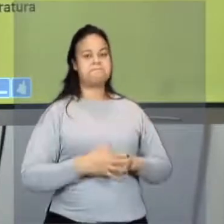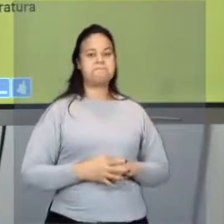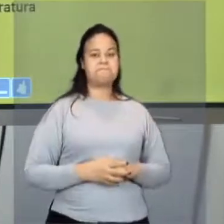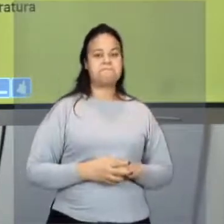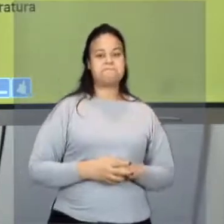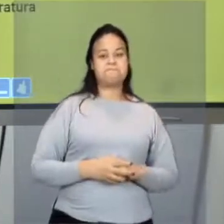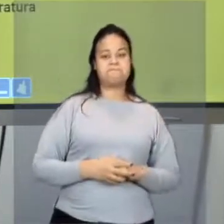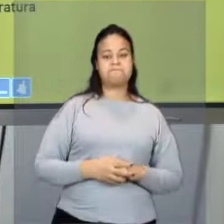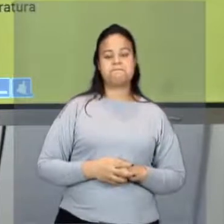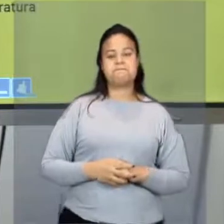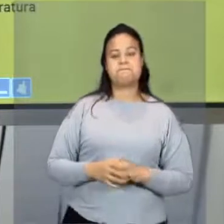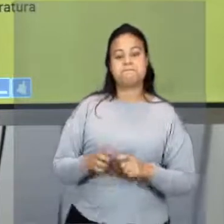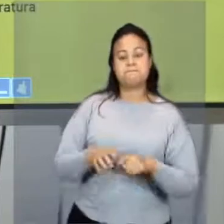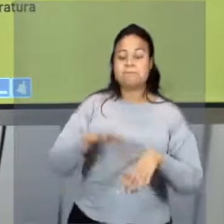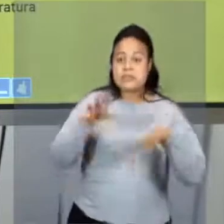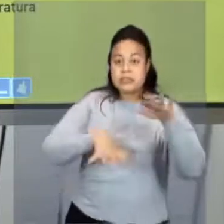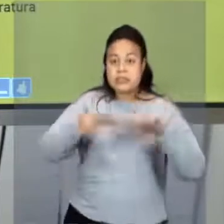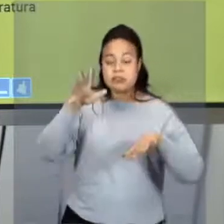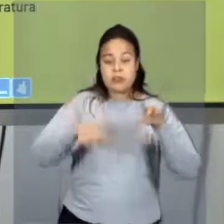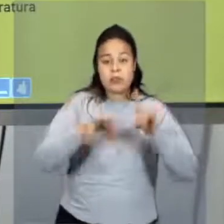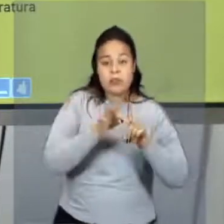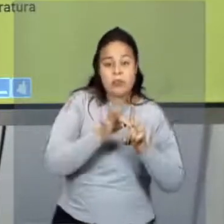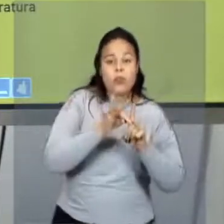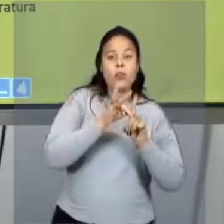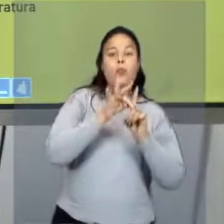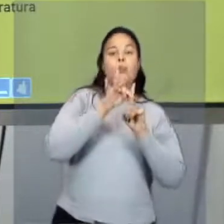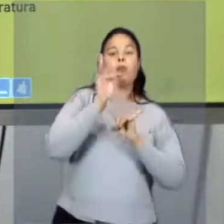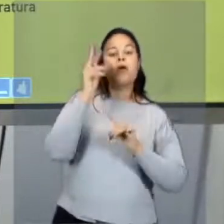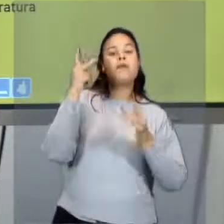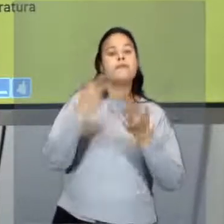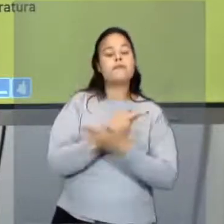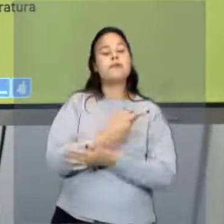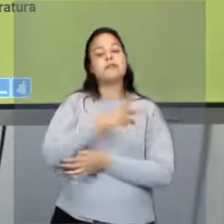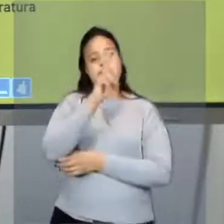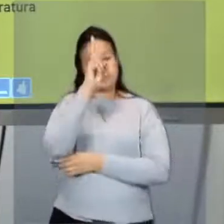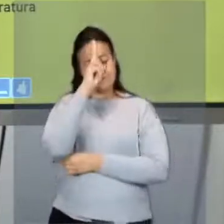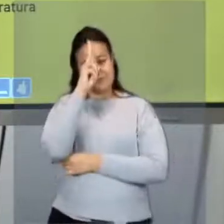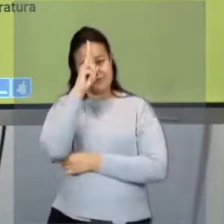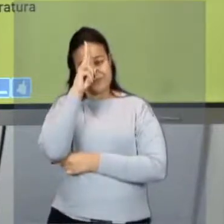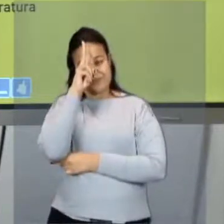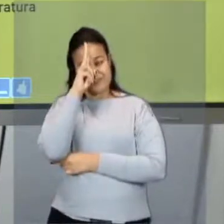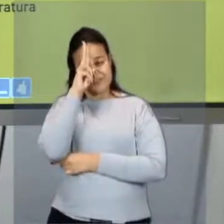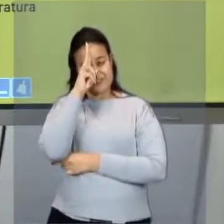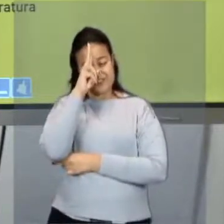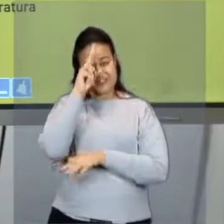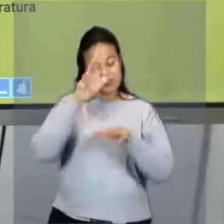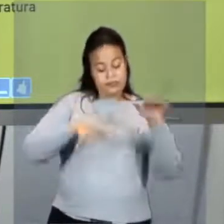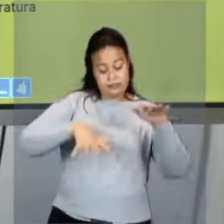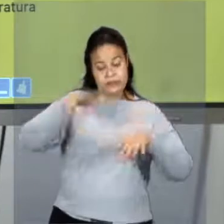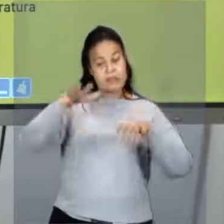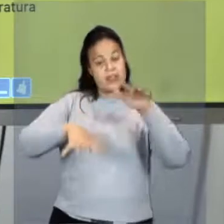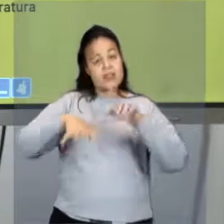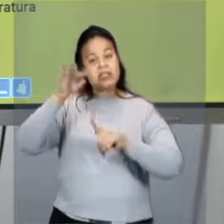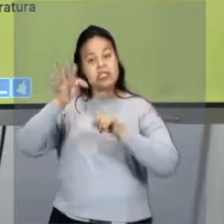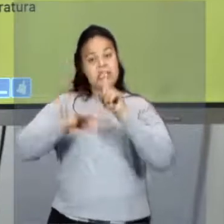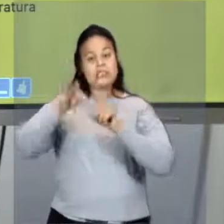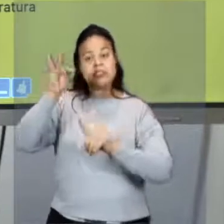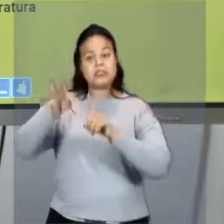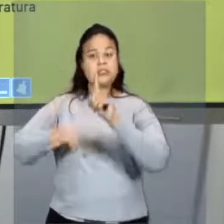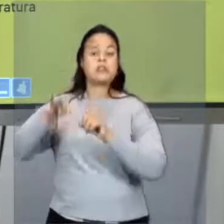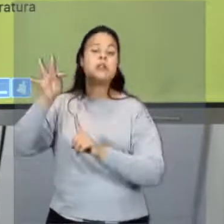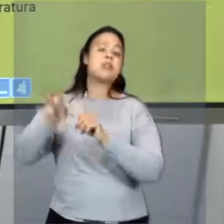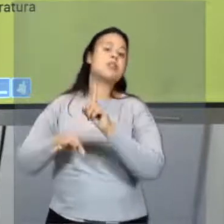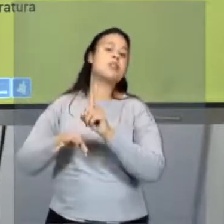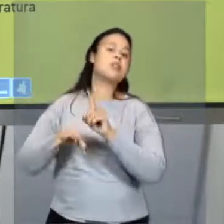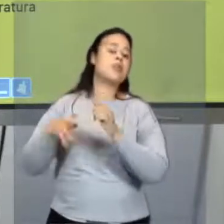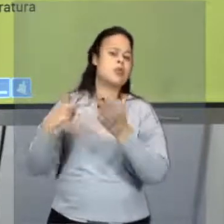Não é isso aqui, ó? A maior variação de temperatura ocorreu na segunda-feira. Variação de temperatura aconteceu